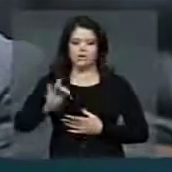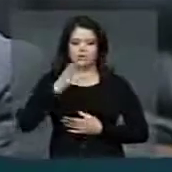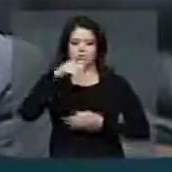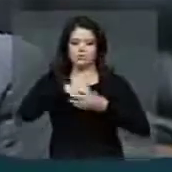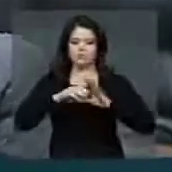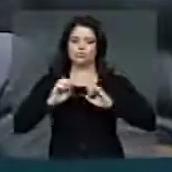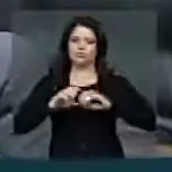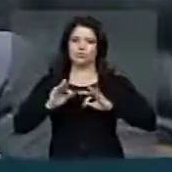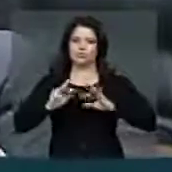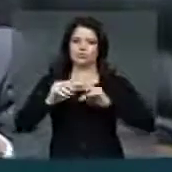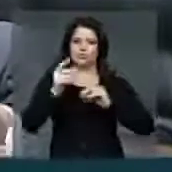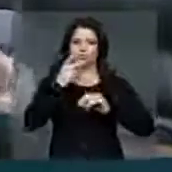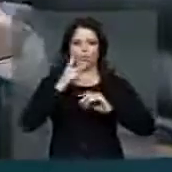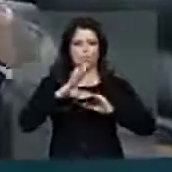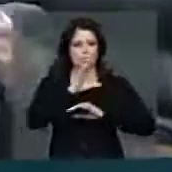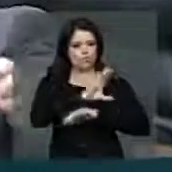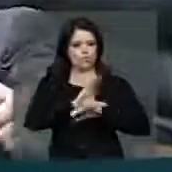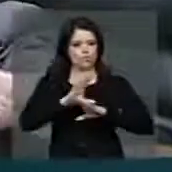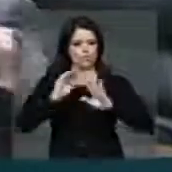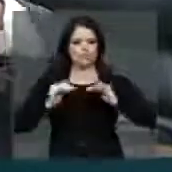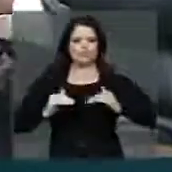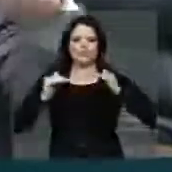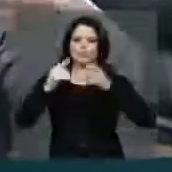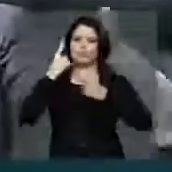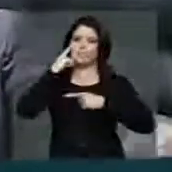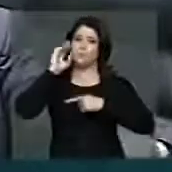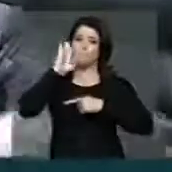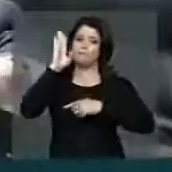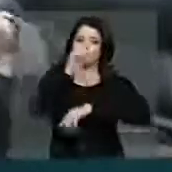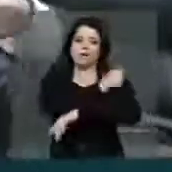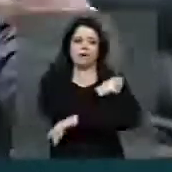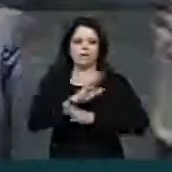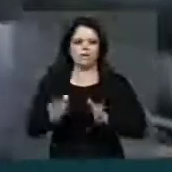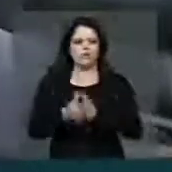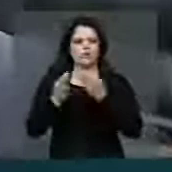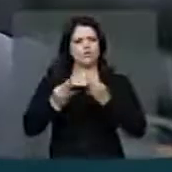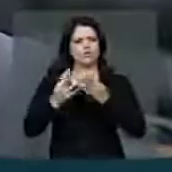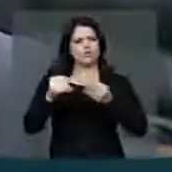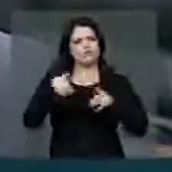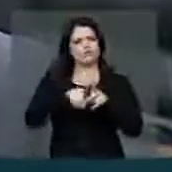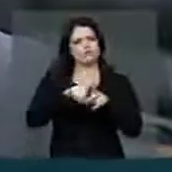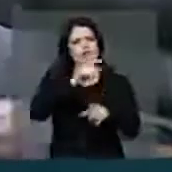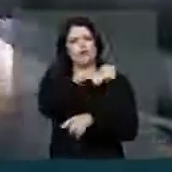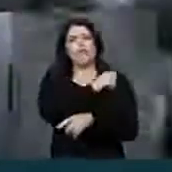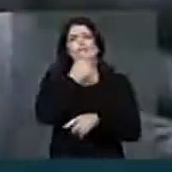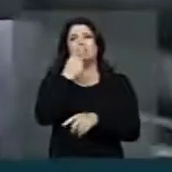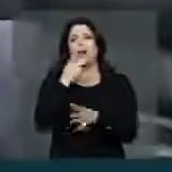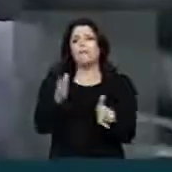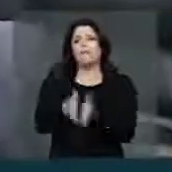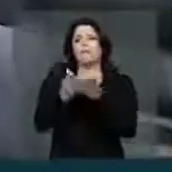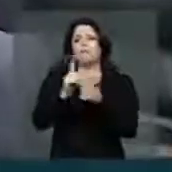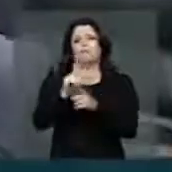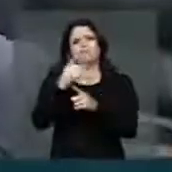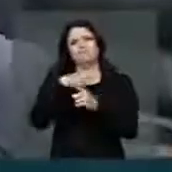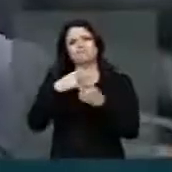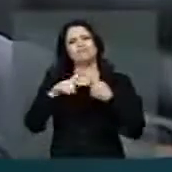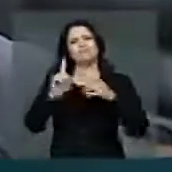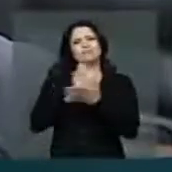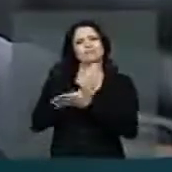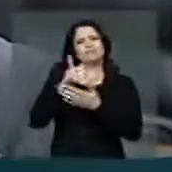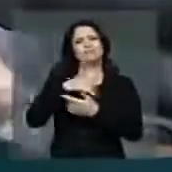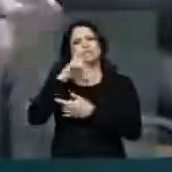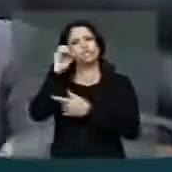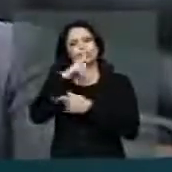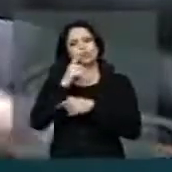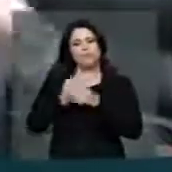educação de curso superior, principalmente aos alunos carentes, os alunos, não vou dizer carentes, mas com maior dificuldade para